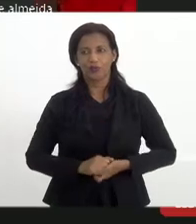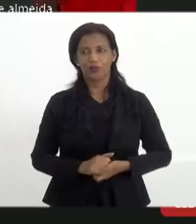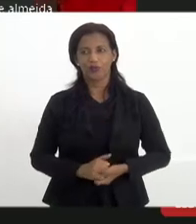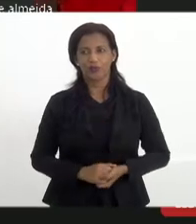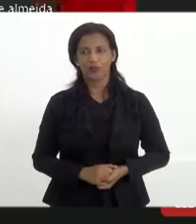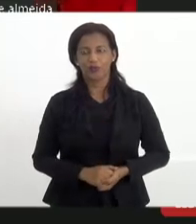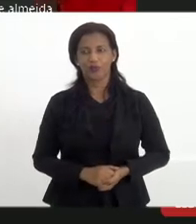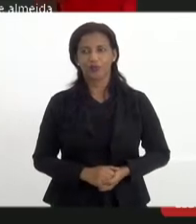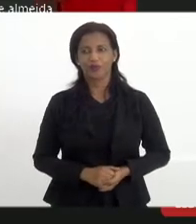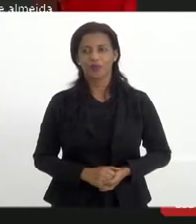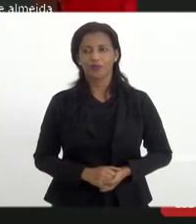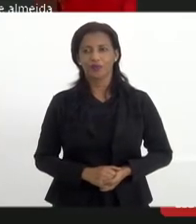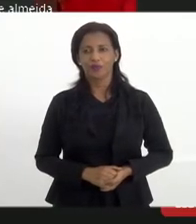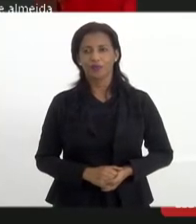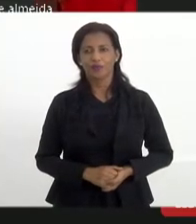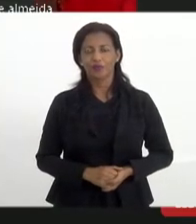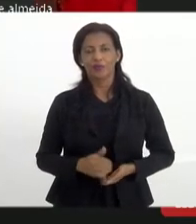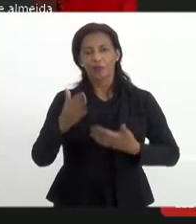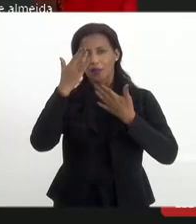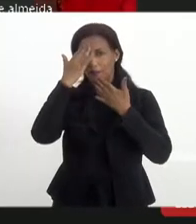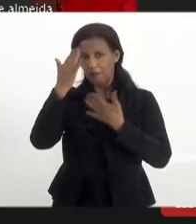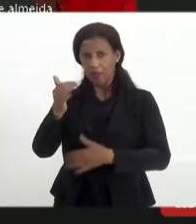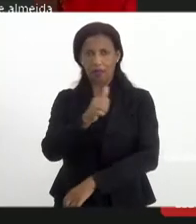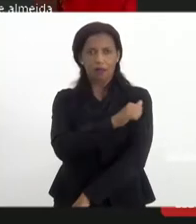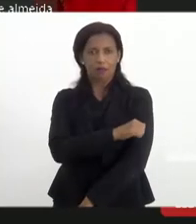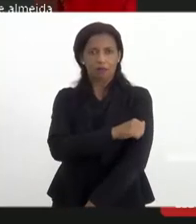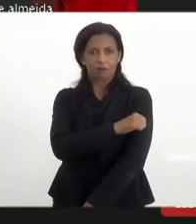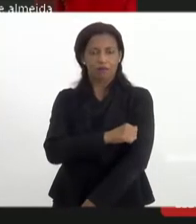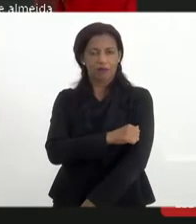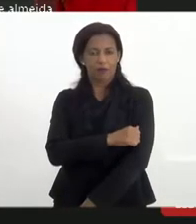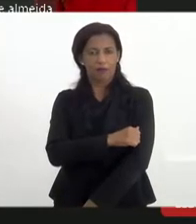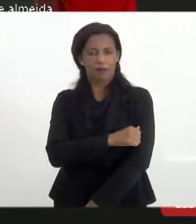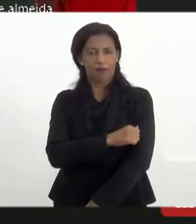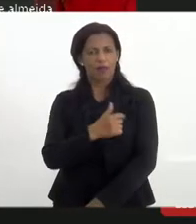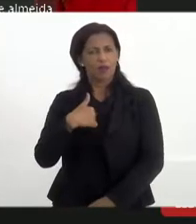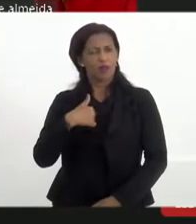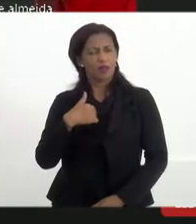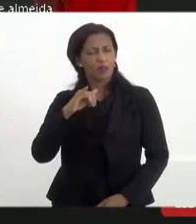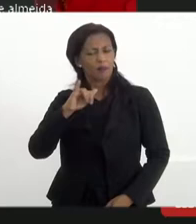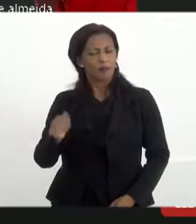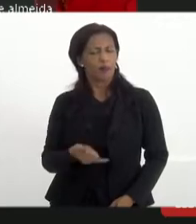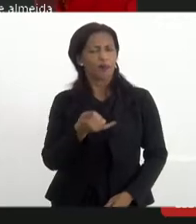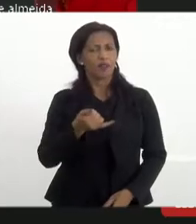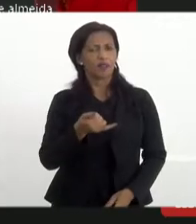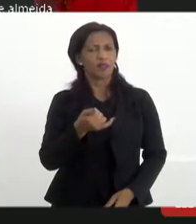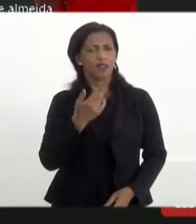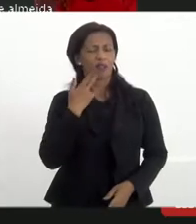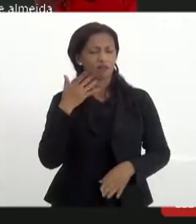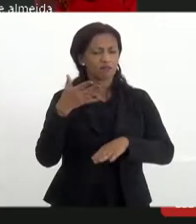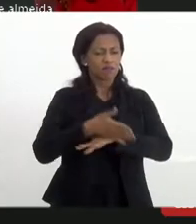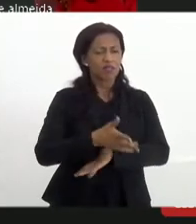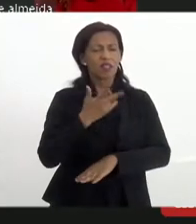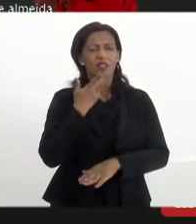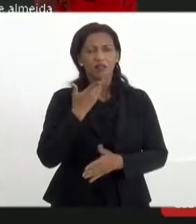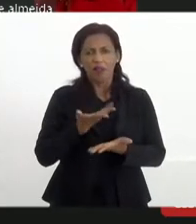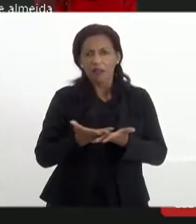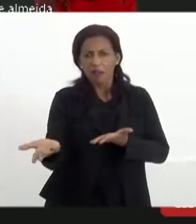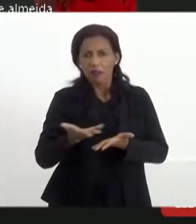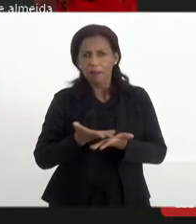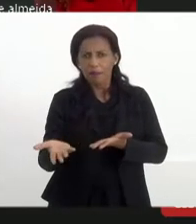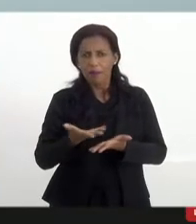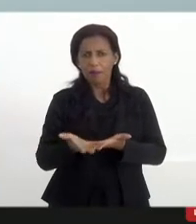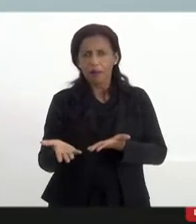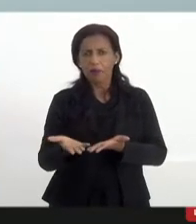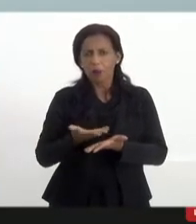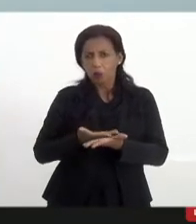enfermeira Regiane. Na verdade, quero até aproveitar a intervenção da Regiane para dizer o seguinte, tem um encaminhamento em curso que eu quero